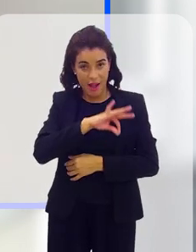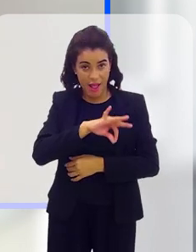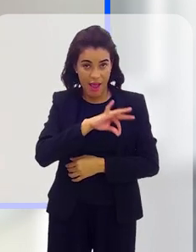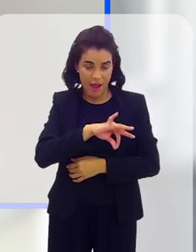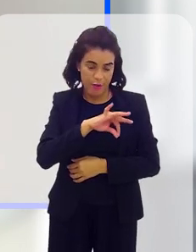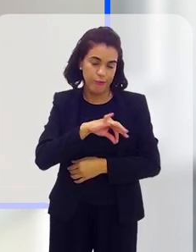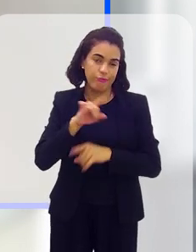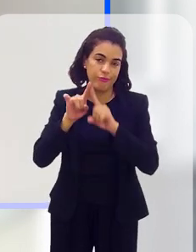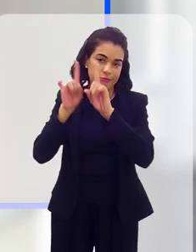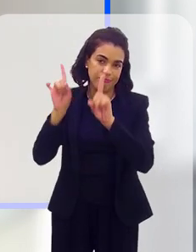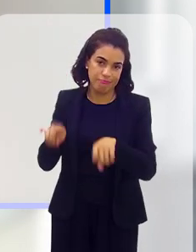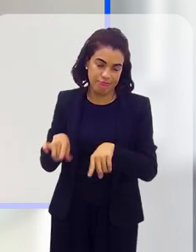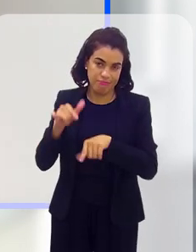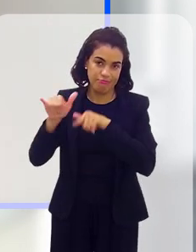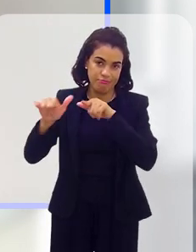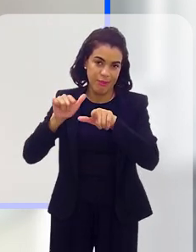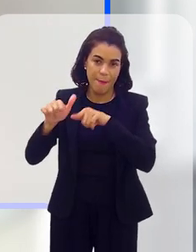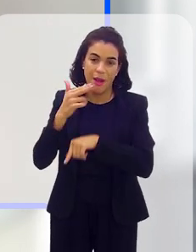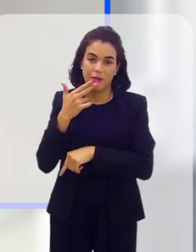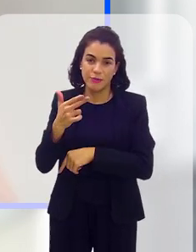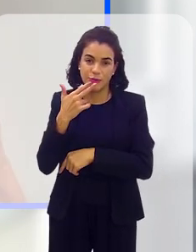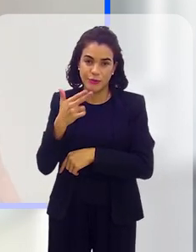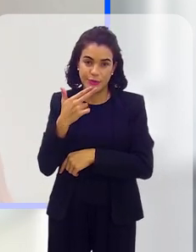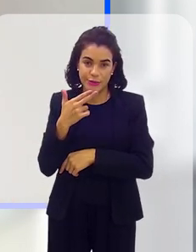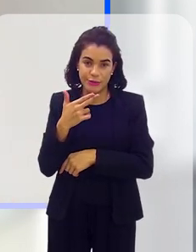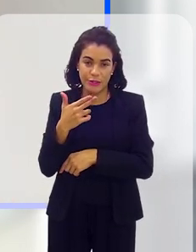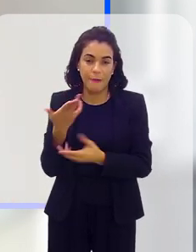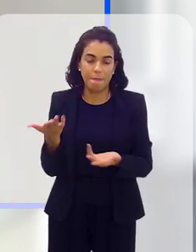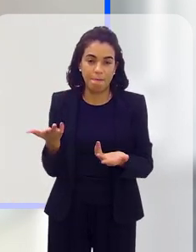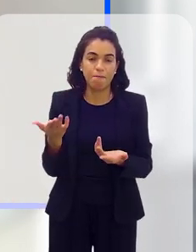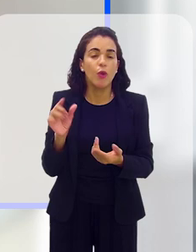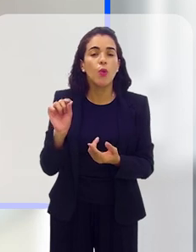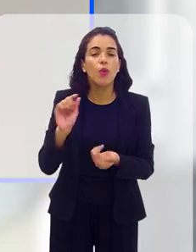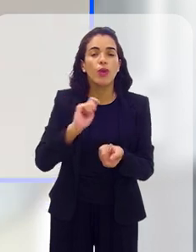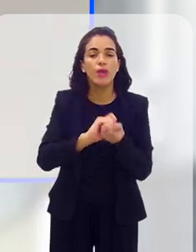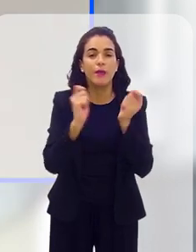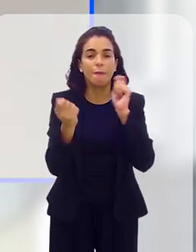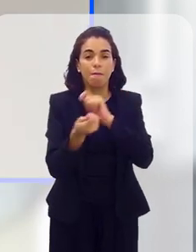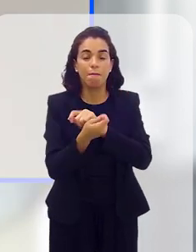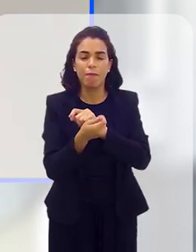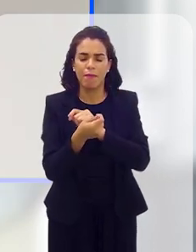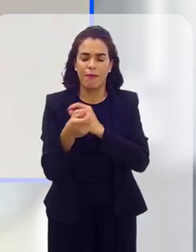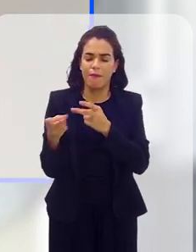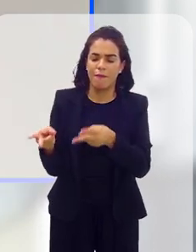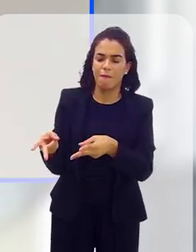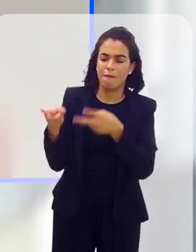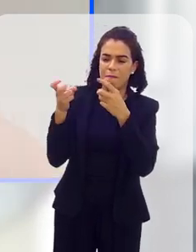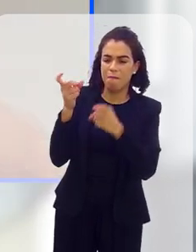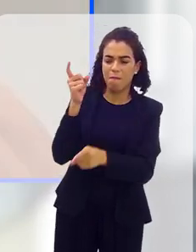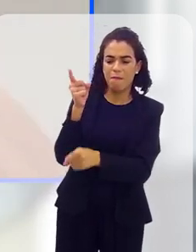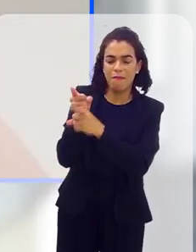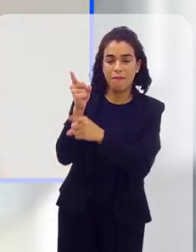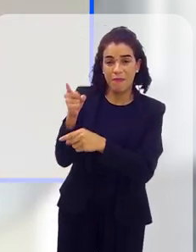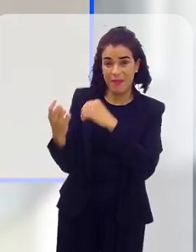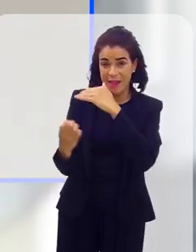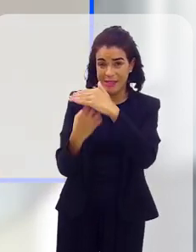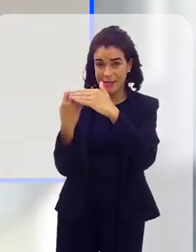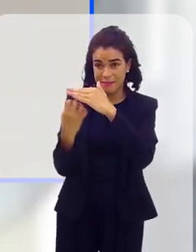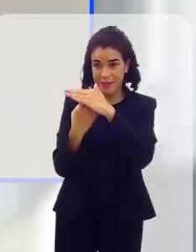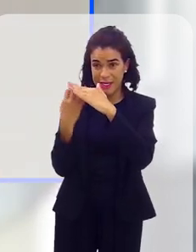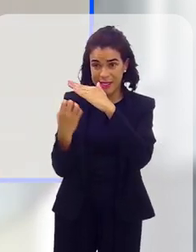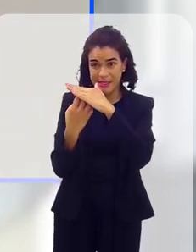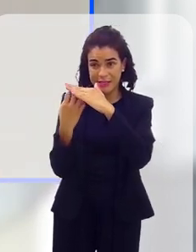à remuneração dos trabalhadores estrangeiros. O que eles passaram a fazer? Verificaram que